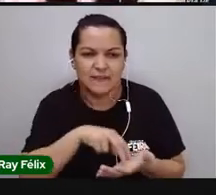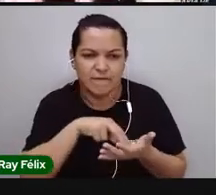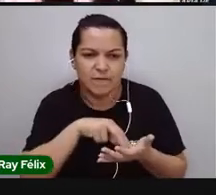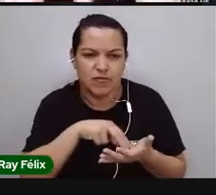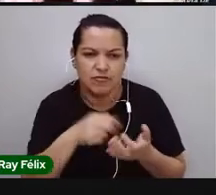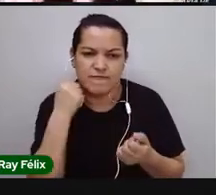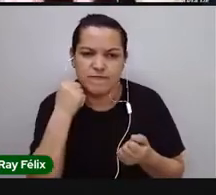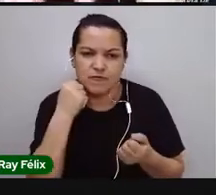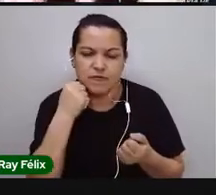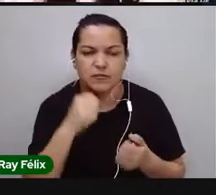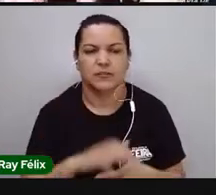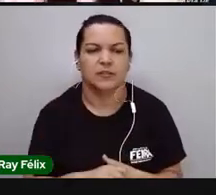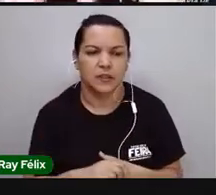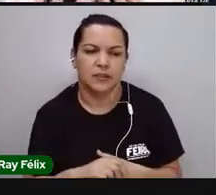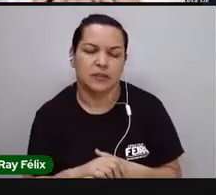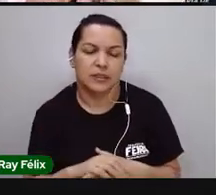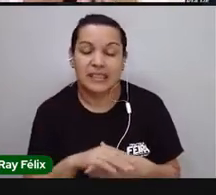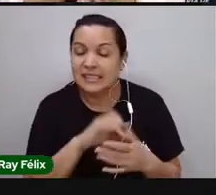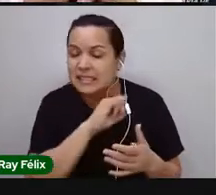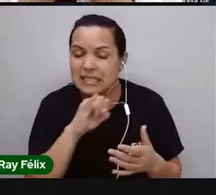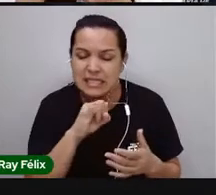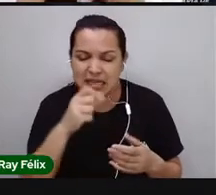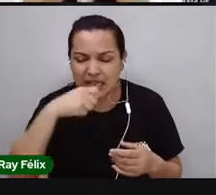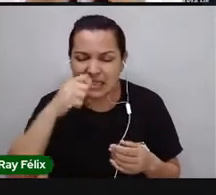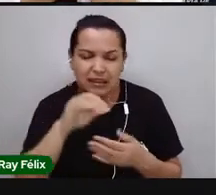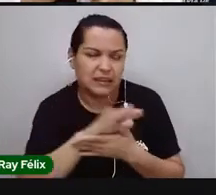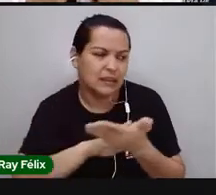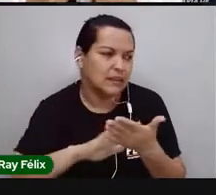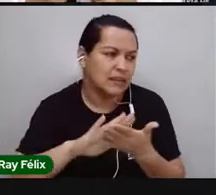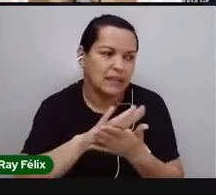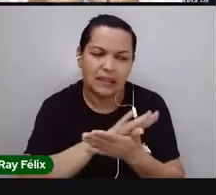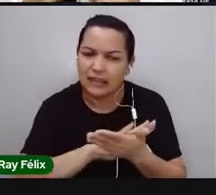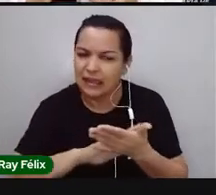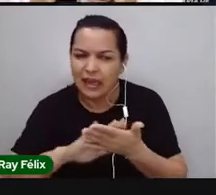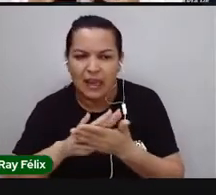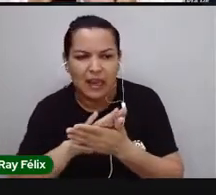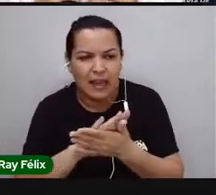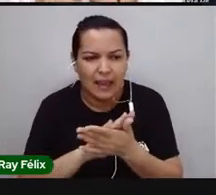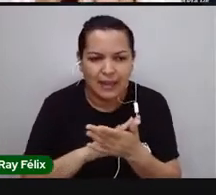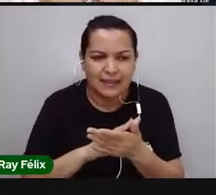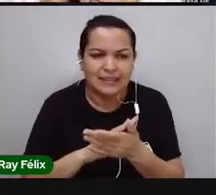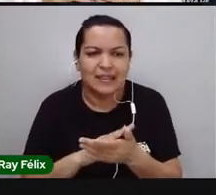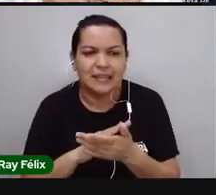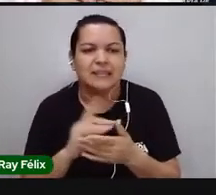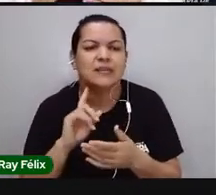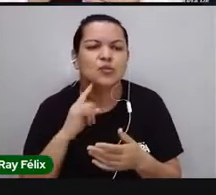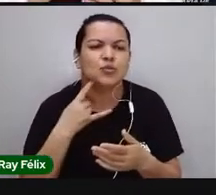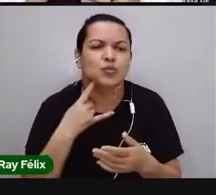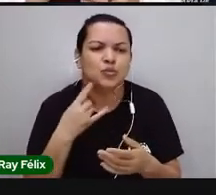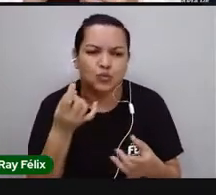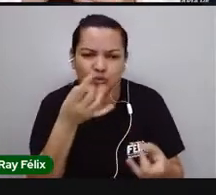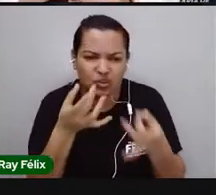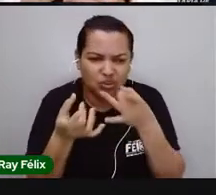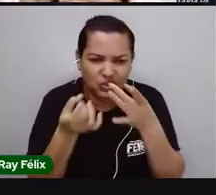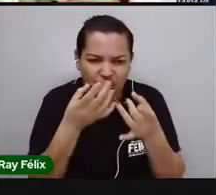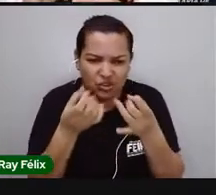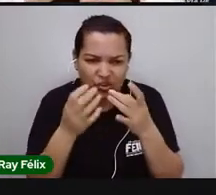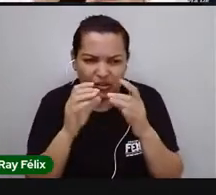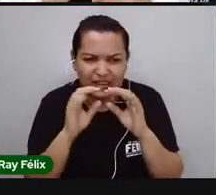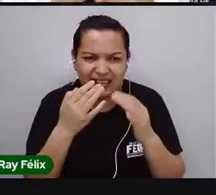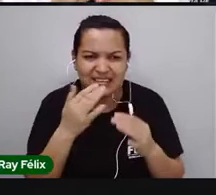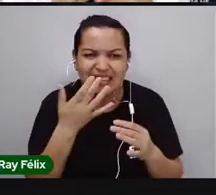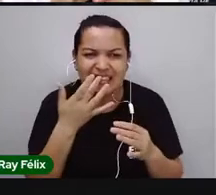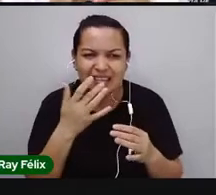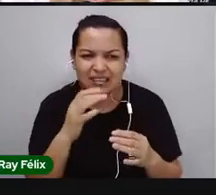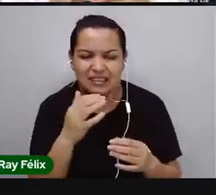bem. Se a gente não faz isso, as bactérias, elas vão se acumulando e elas vão destruindo, meio que degradando